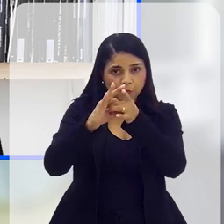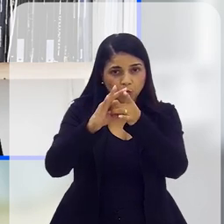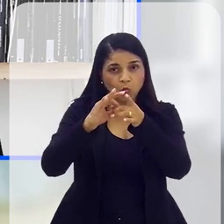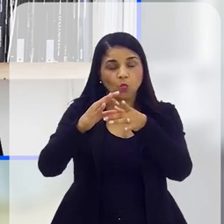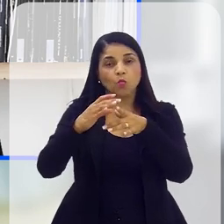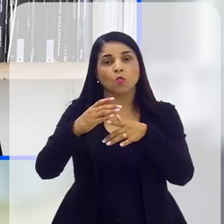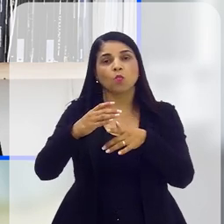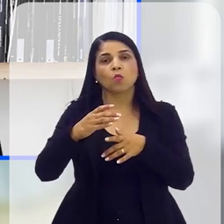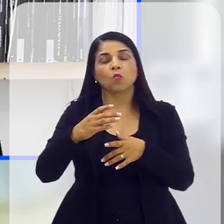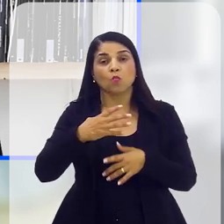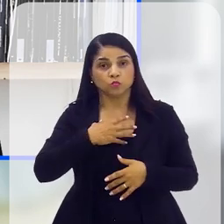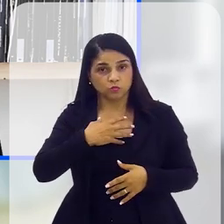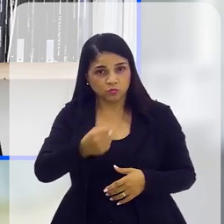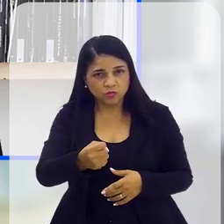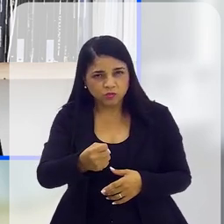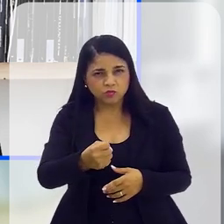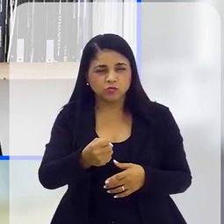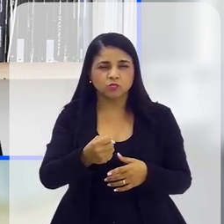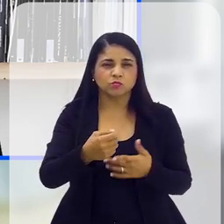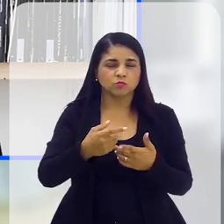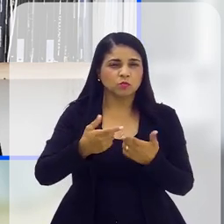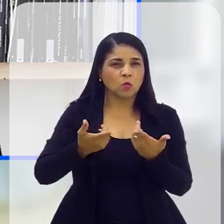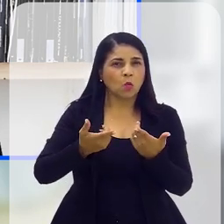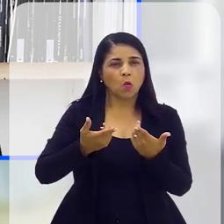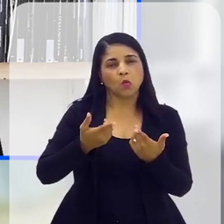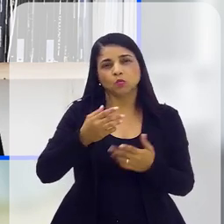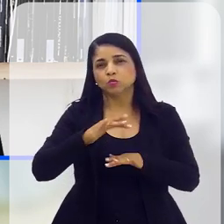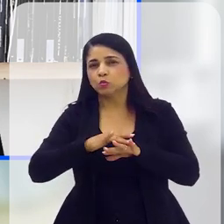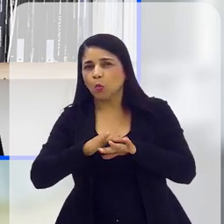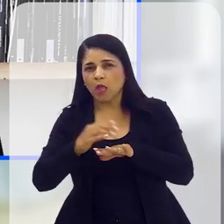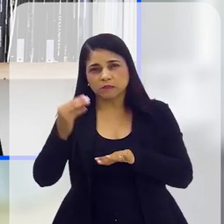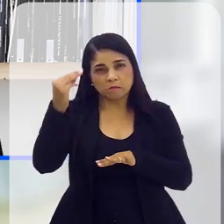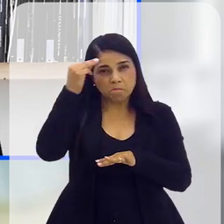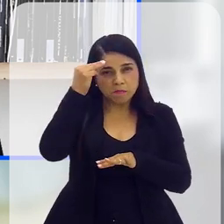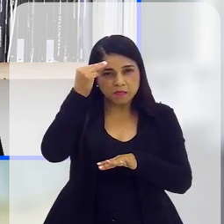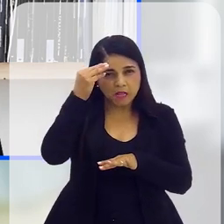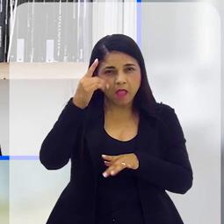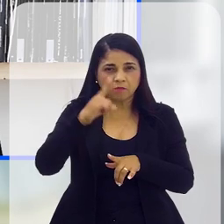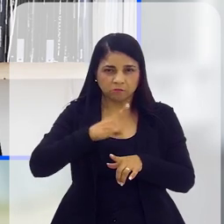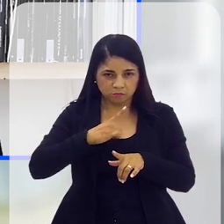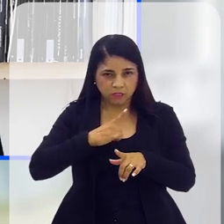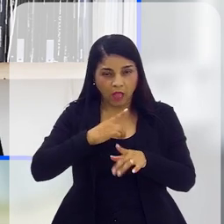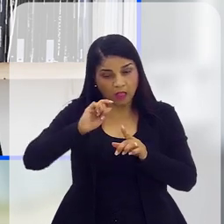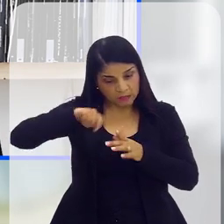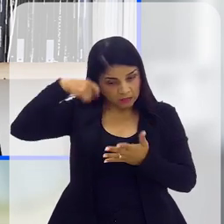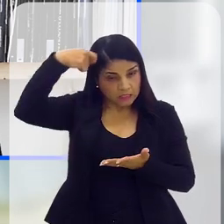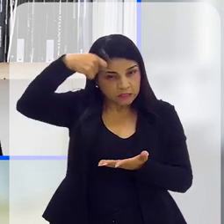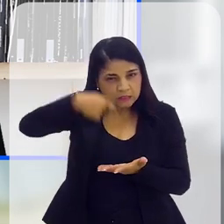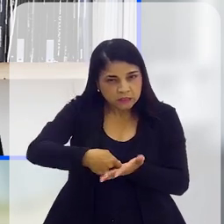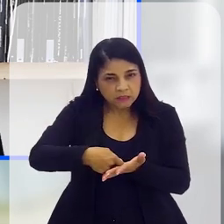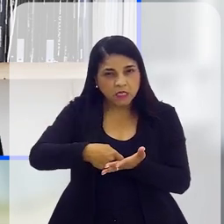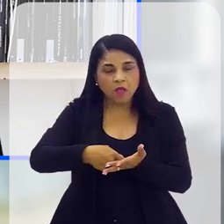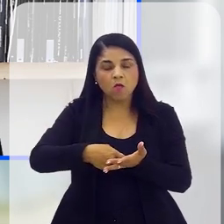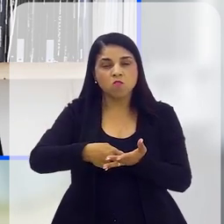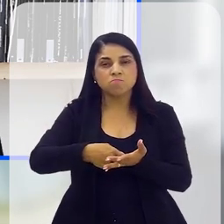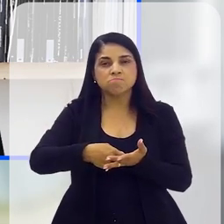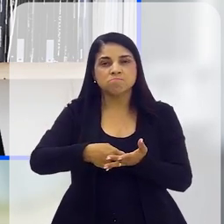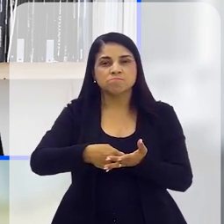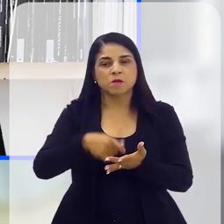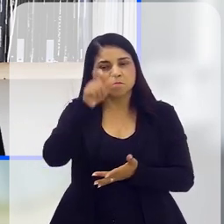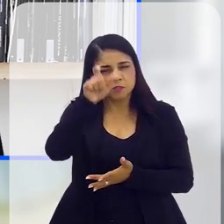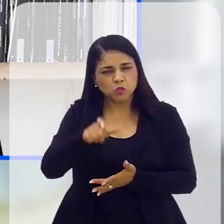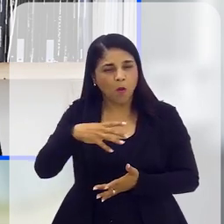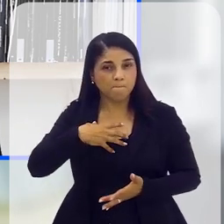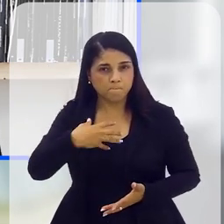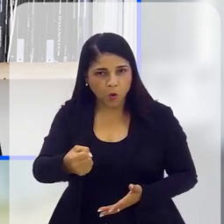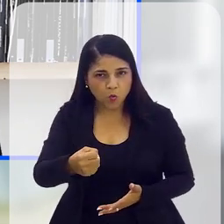transtornos, distúrbios, algumas doenças mentais ou outras, elas podem ter aí um fator decisivo para a pessoa chegar a